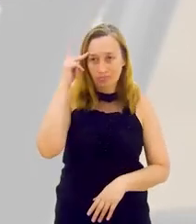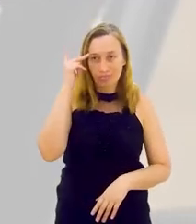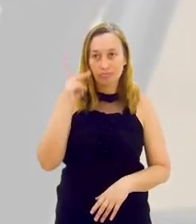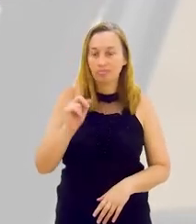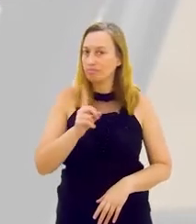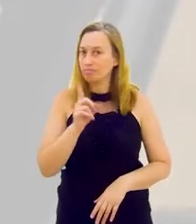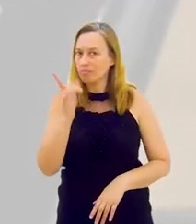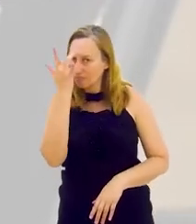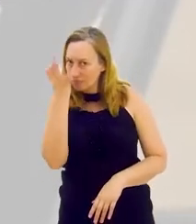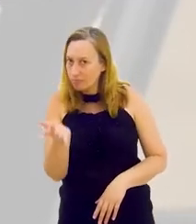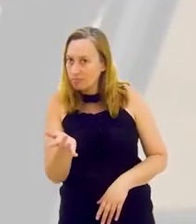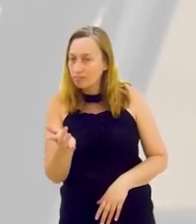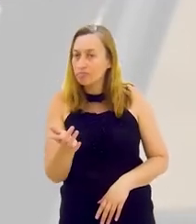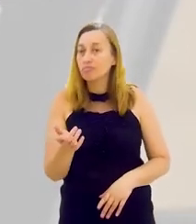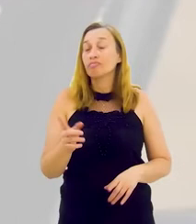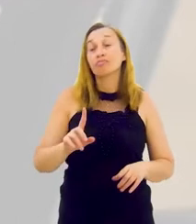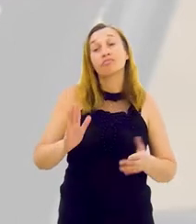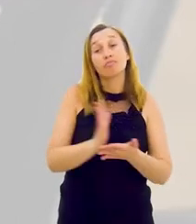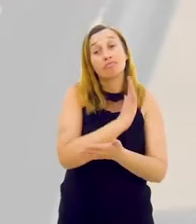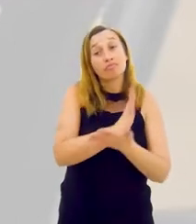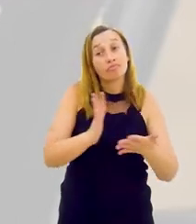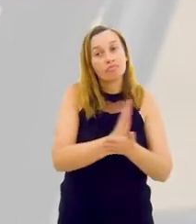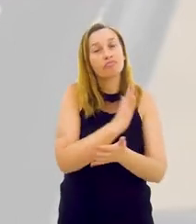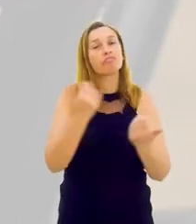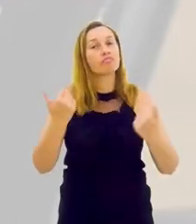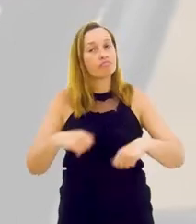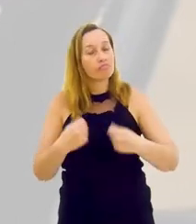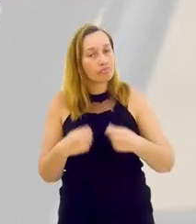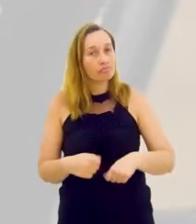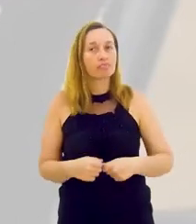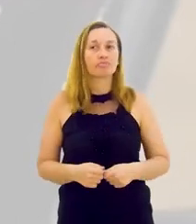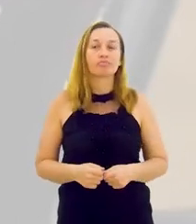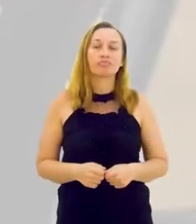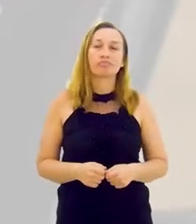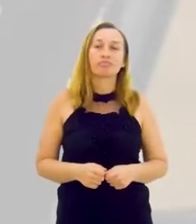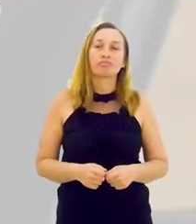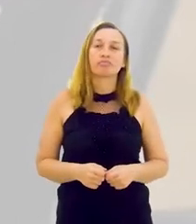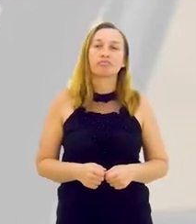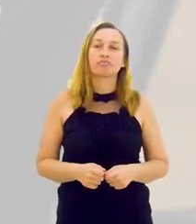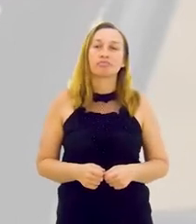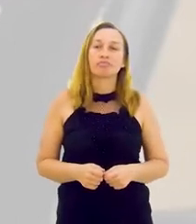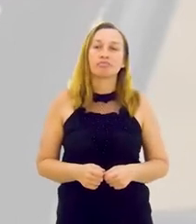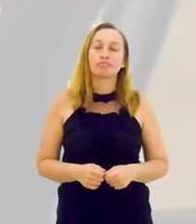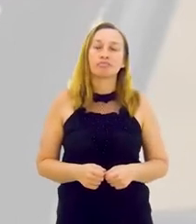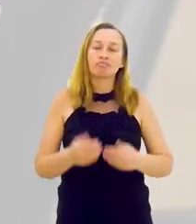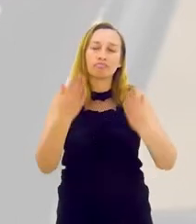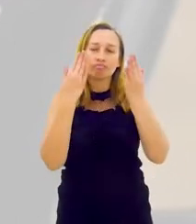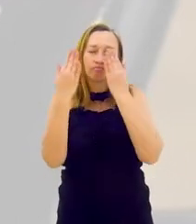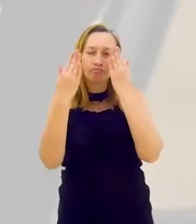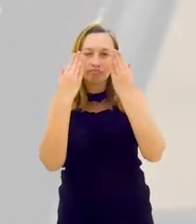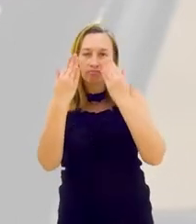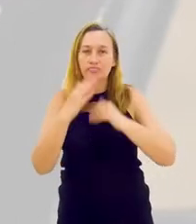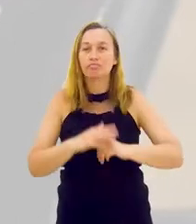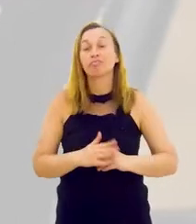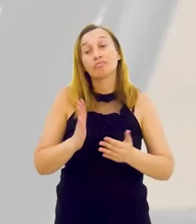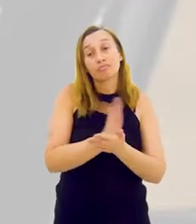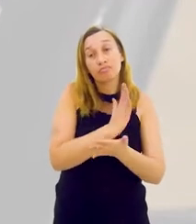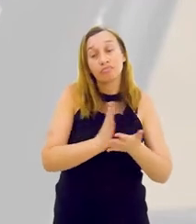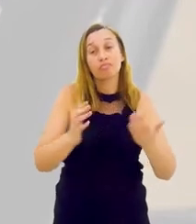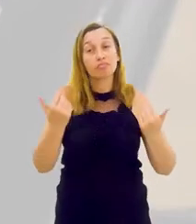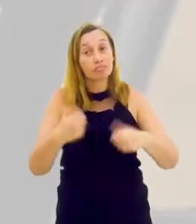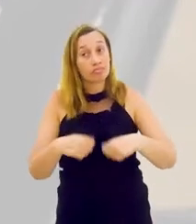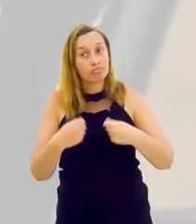relacionamento entre pessoas. Isso não é fácil, Geisa. E alguns vão precisar de um coach, alguns vão precisar de um